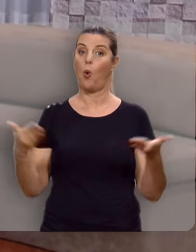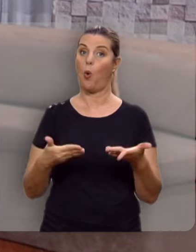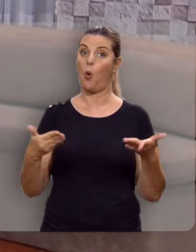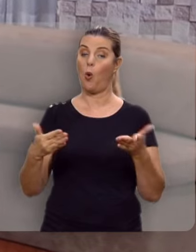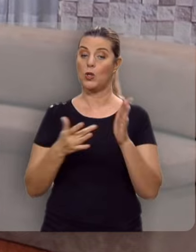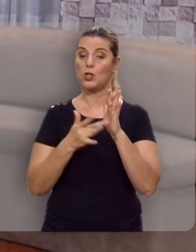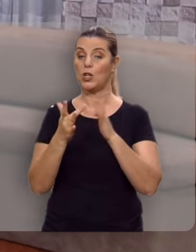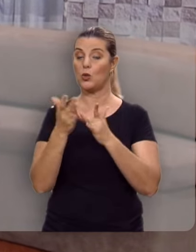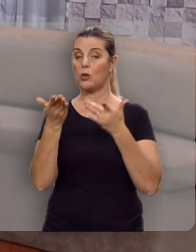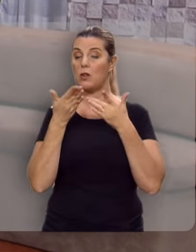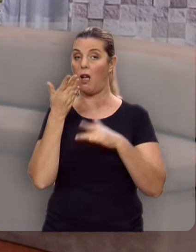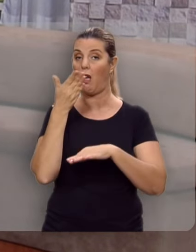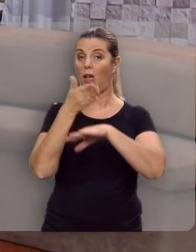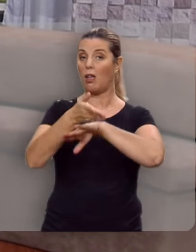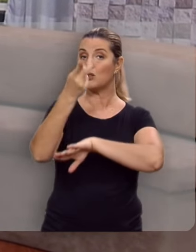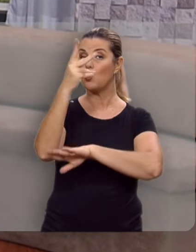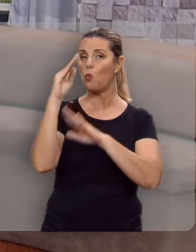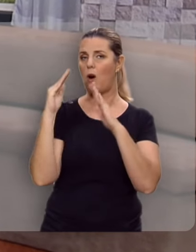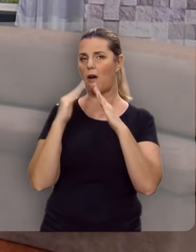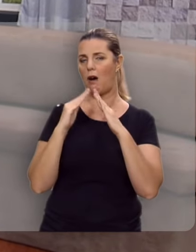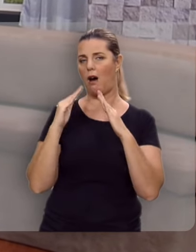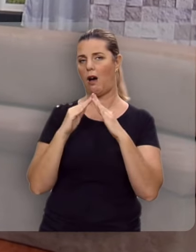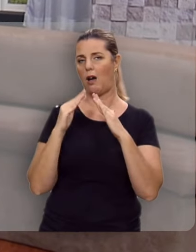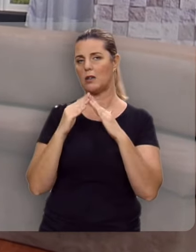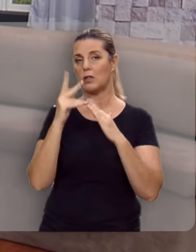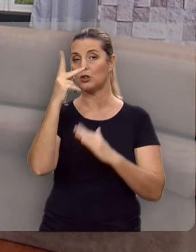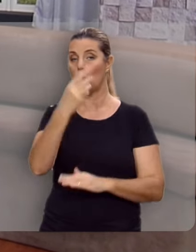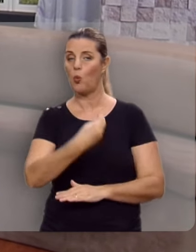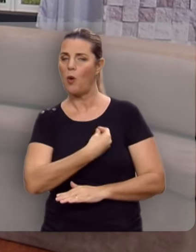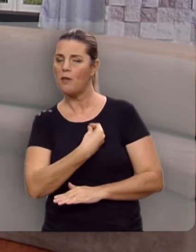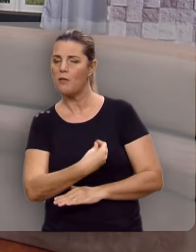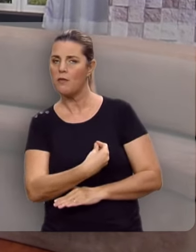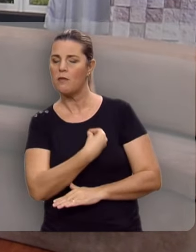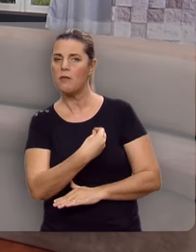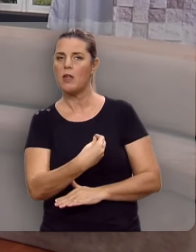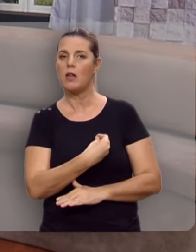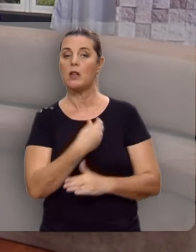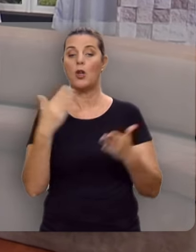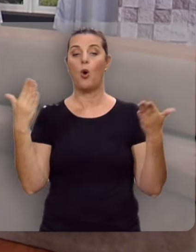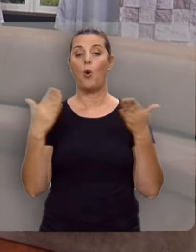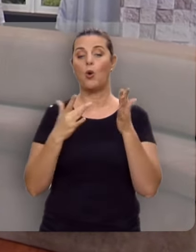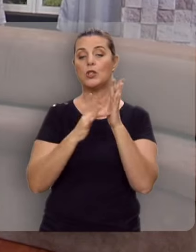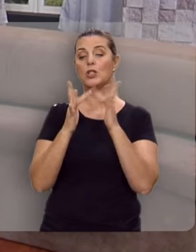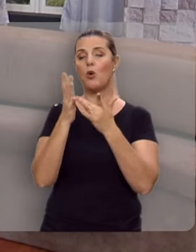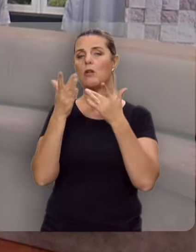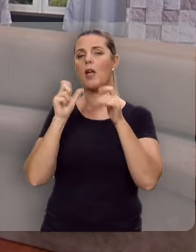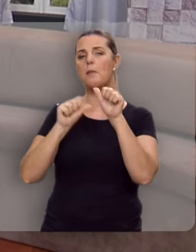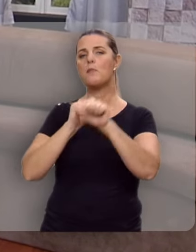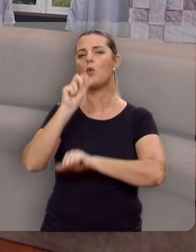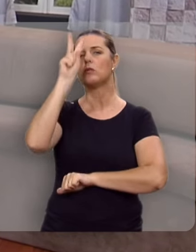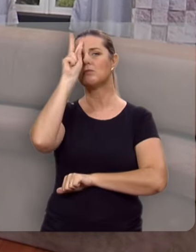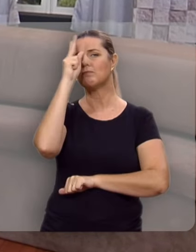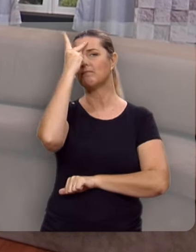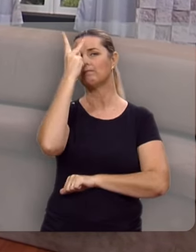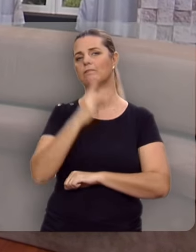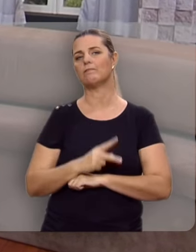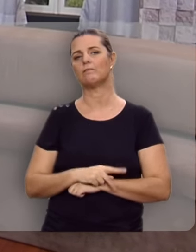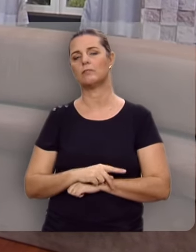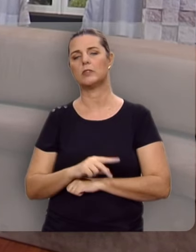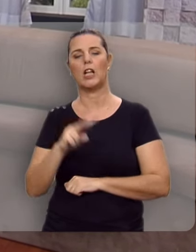hoje Jesus quer entrar na sua casa, e hoje Jesus quer entrar na sua vida, e hoje Jesus quer mudar a sua história.